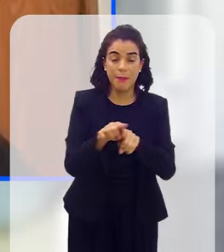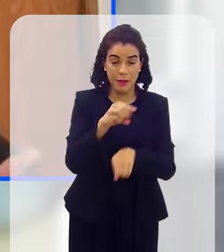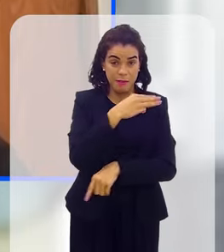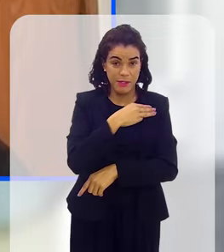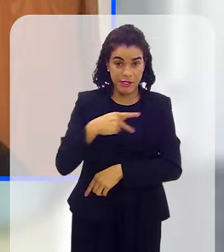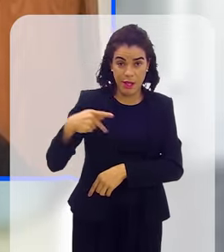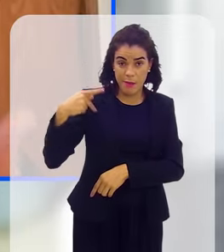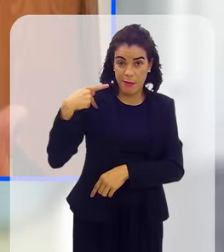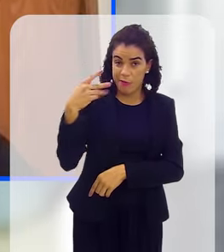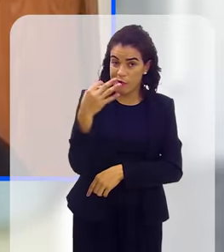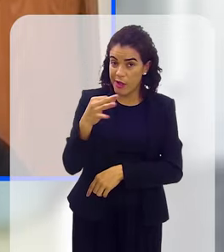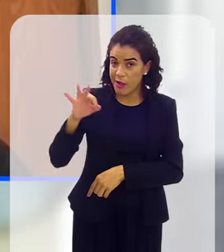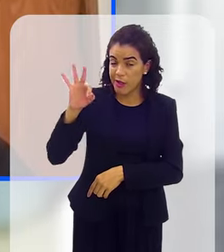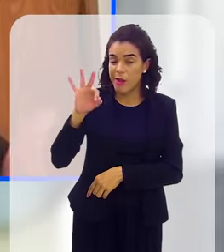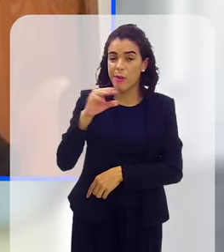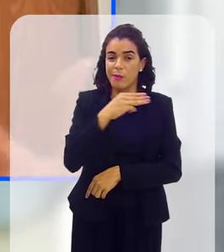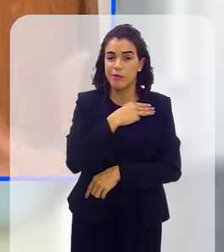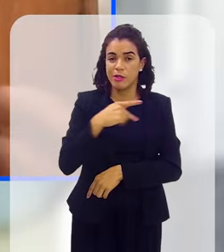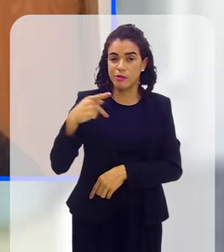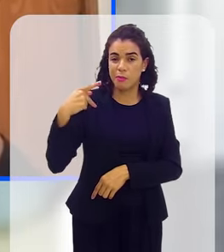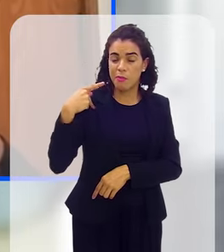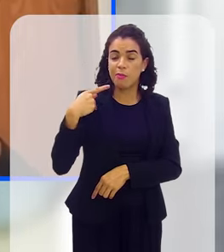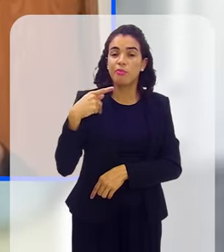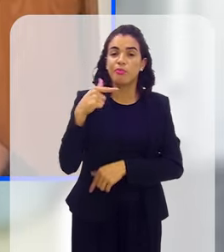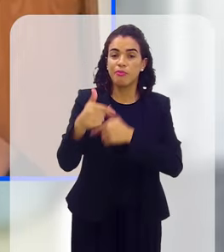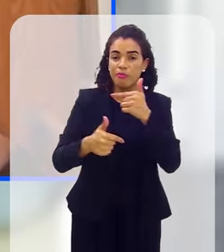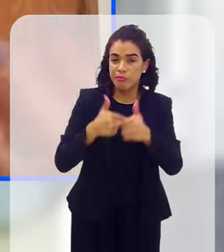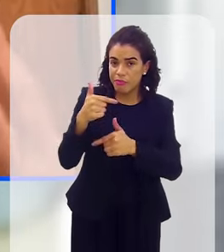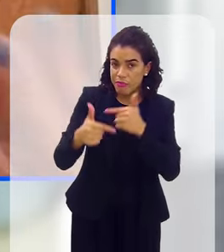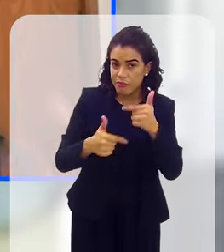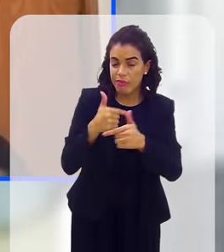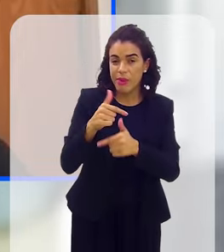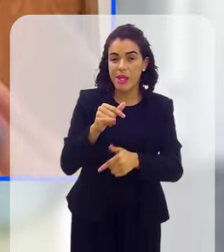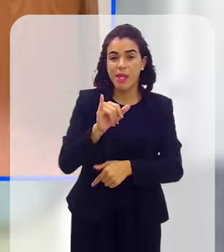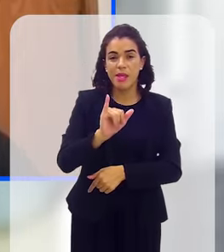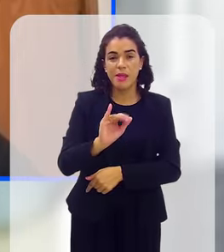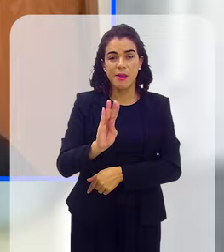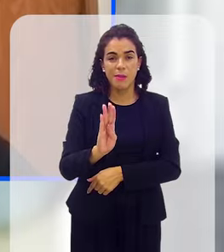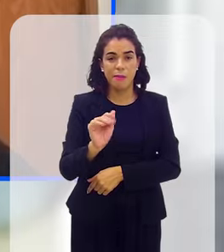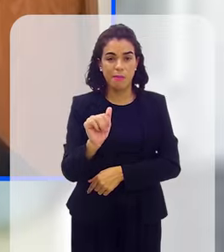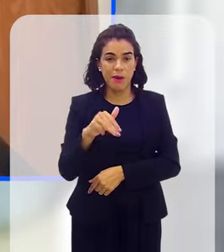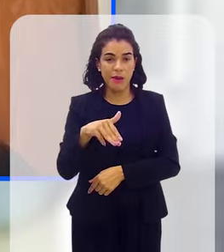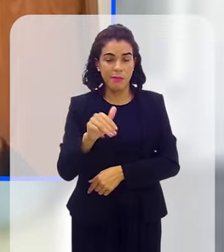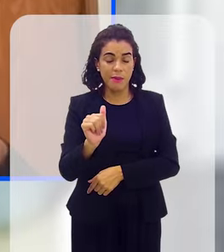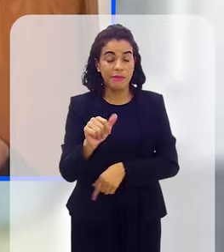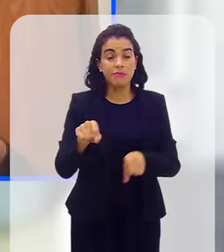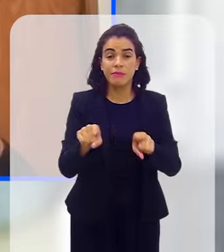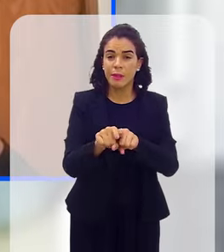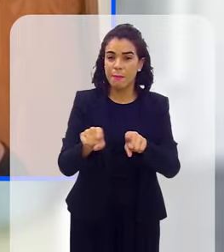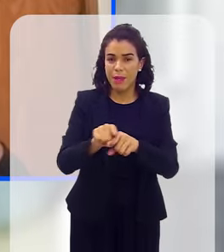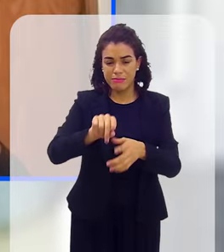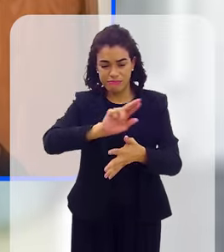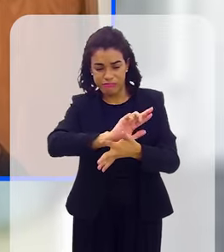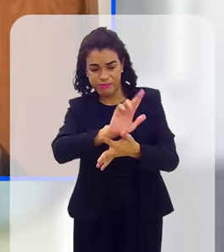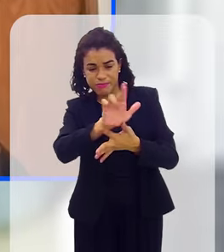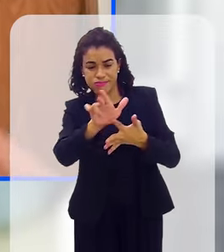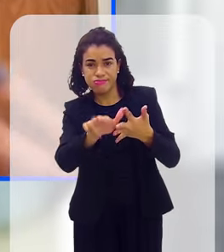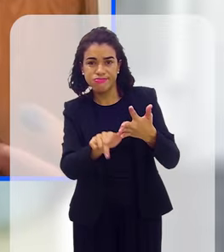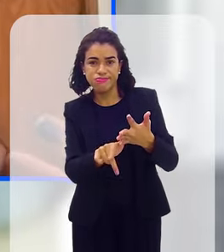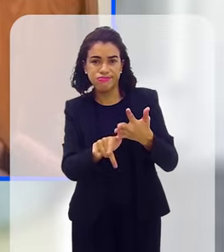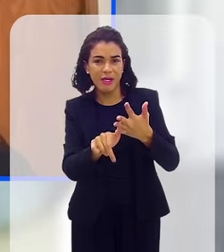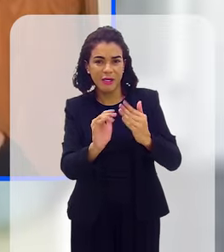Público Federal, Ministério Público do Trabalho, o IBAMA. Então, é um alvo de diversas competências